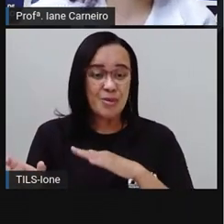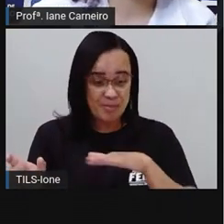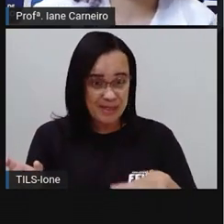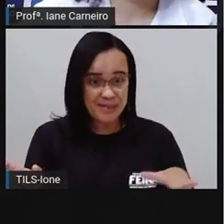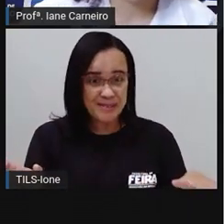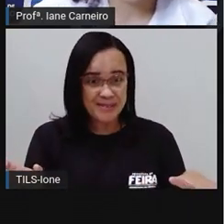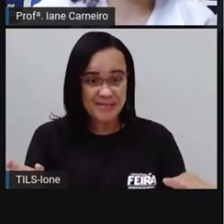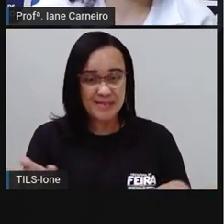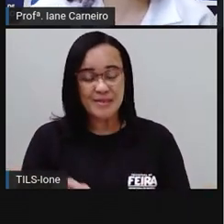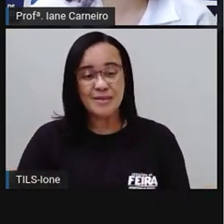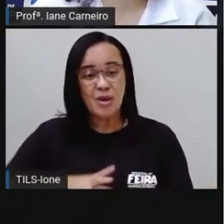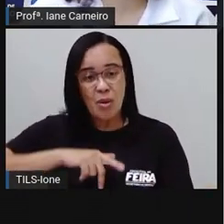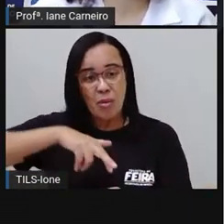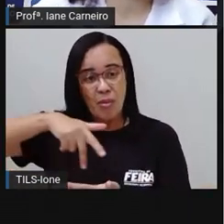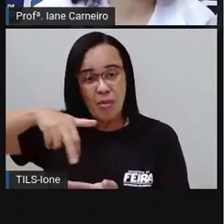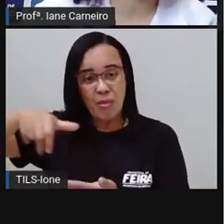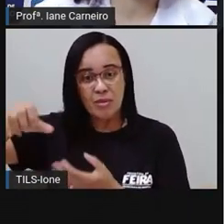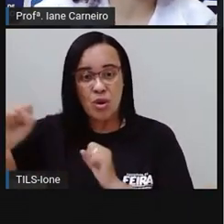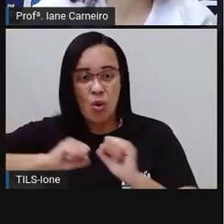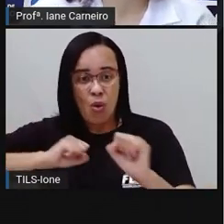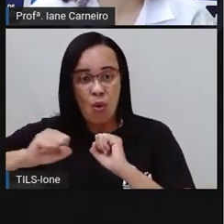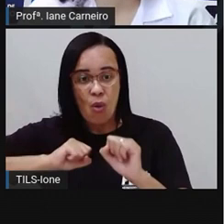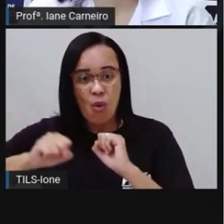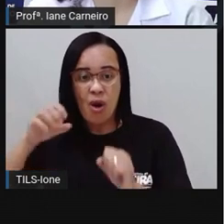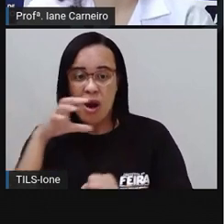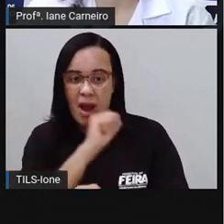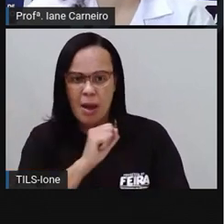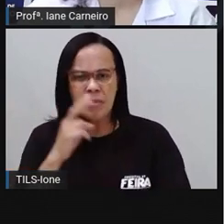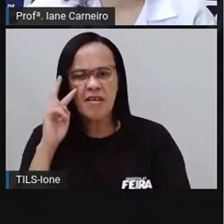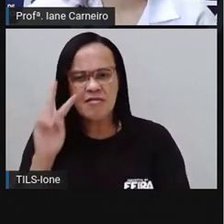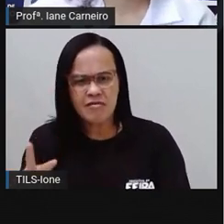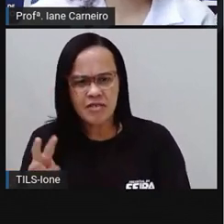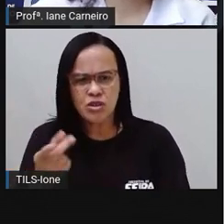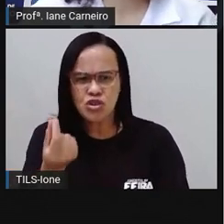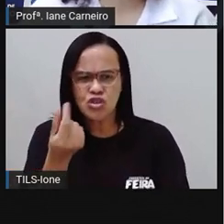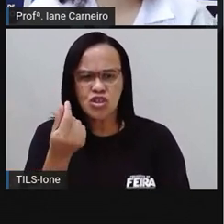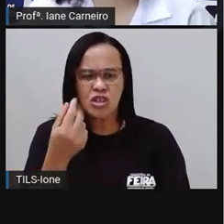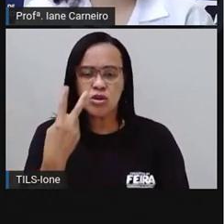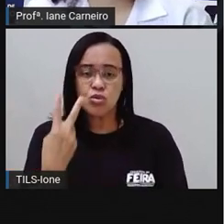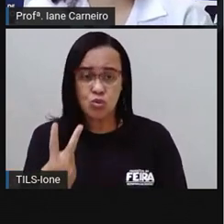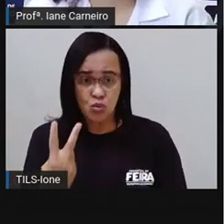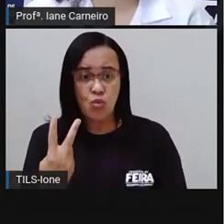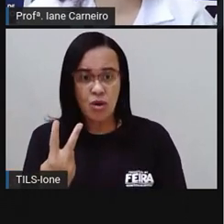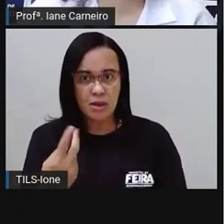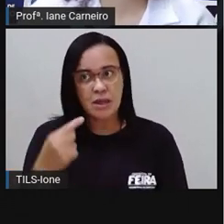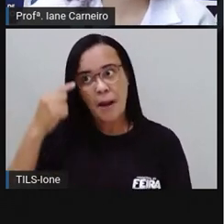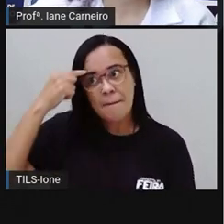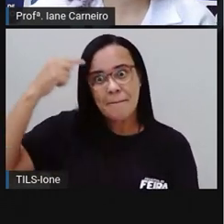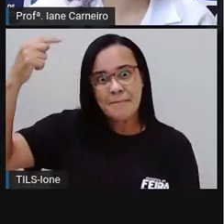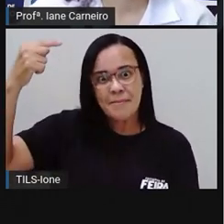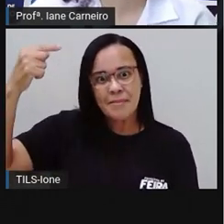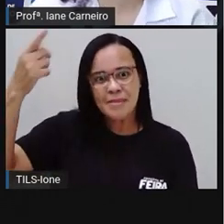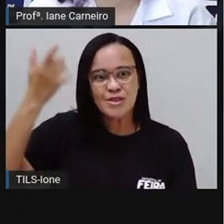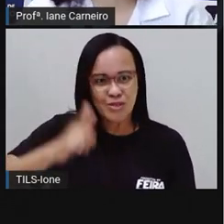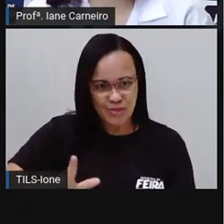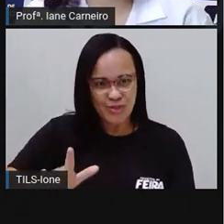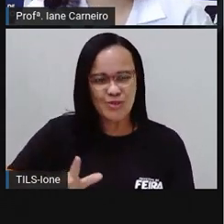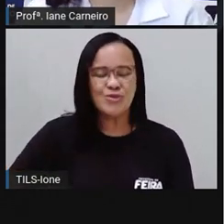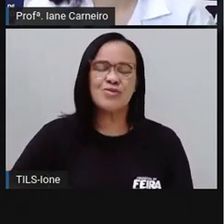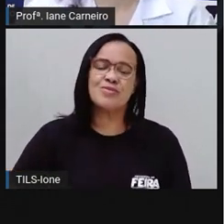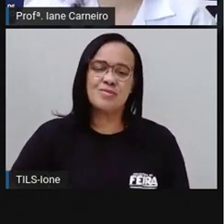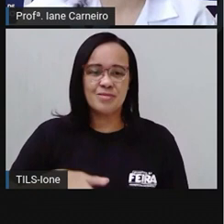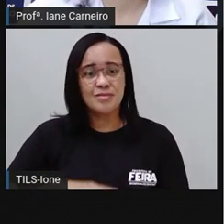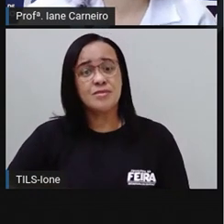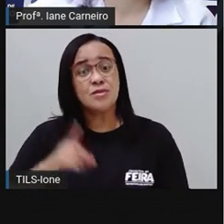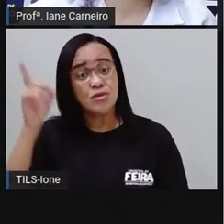Enquanto corria para casa, viu duas moedas jogadas no meio da estrada. E isso lhe deu uma ideia. No dia seguinte,